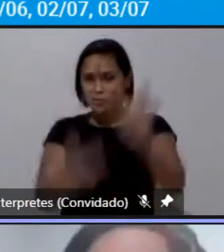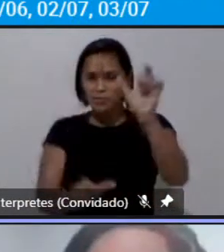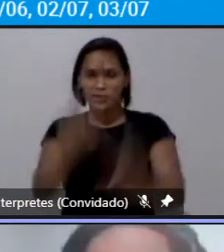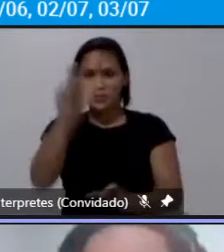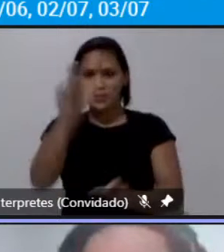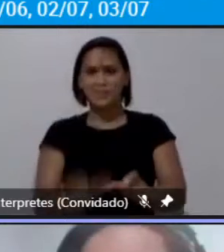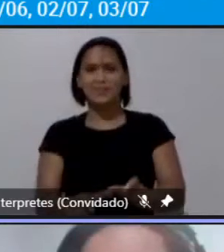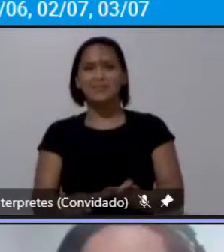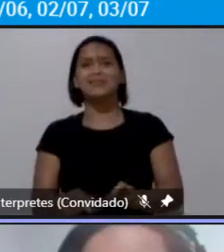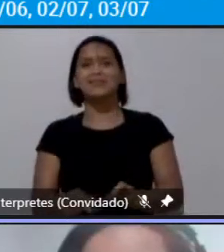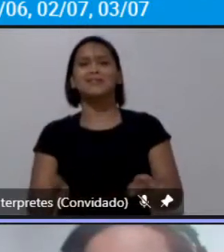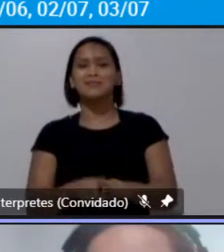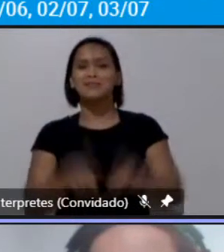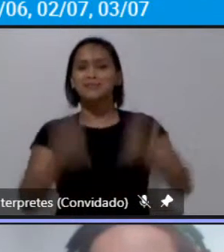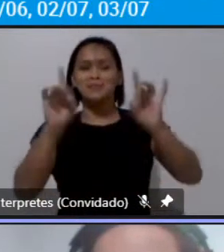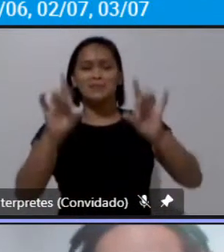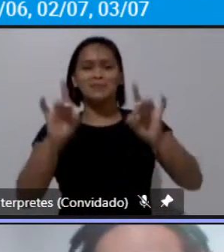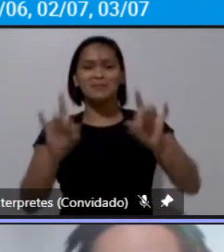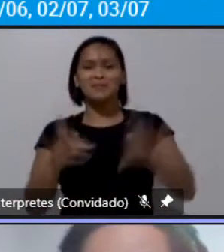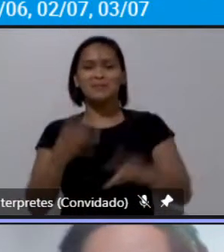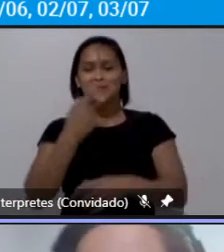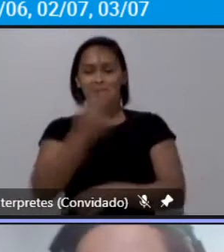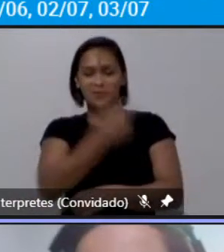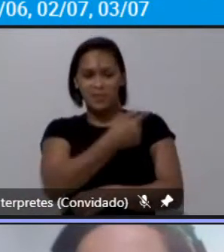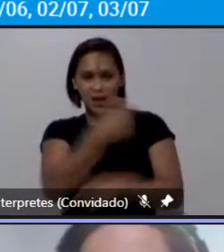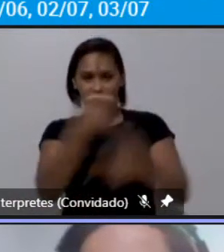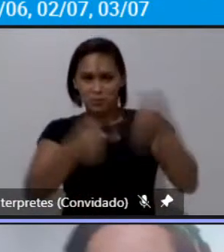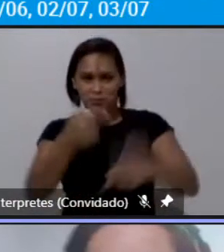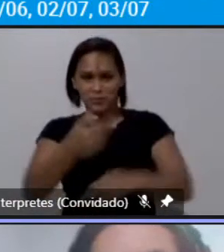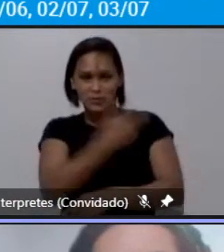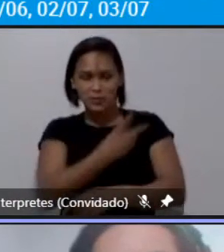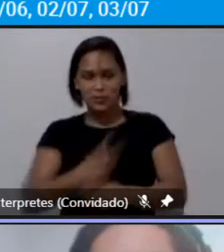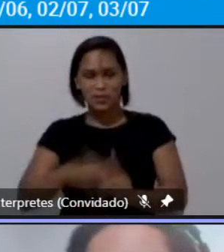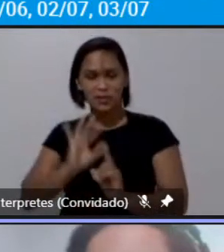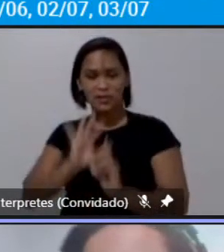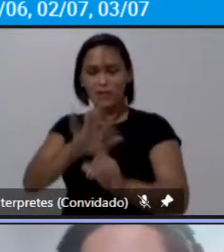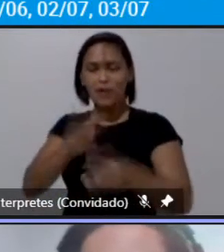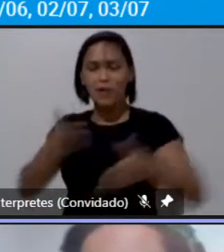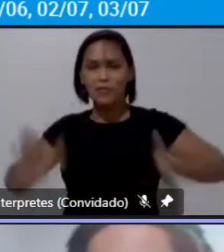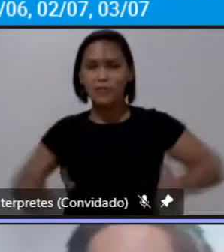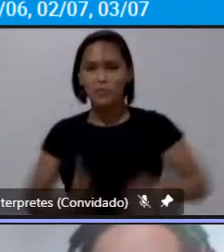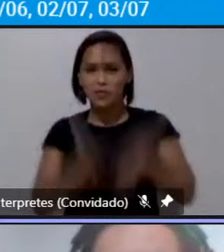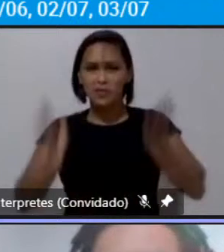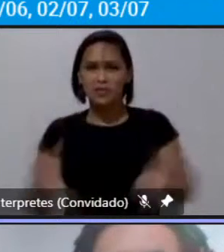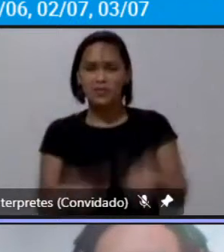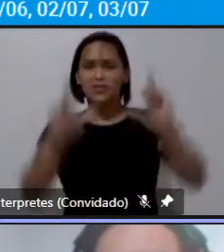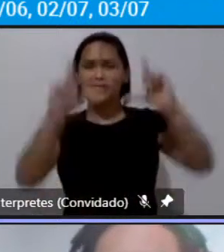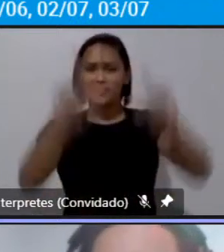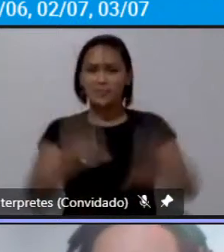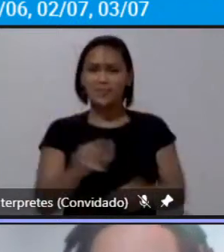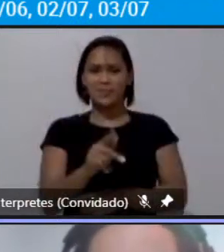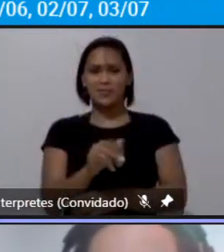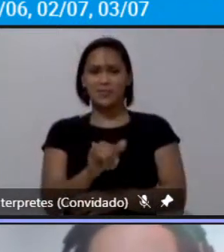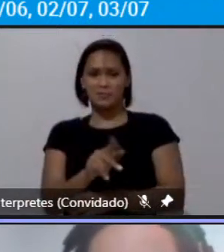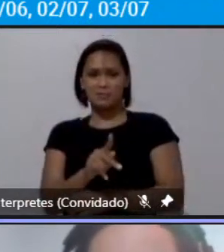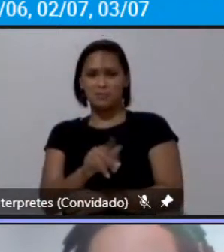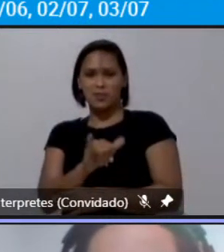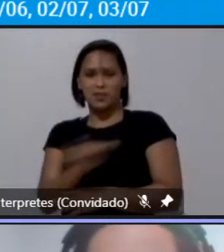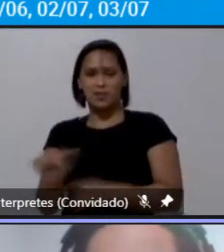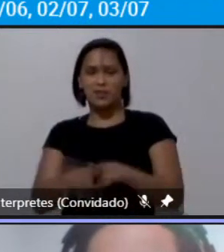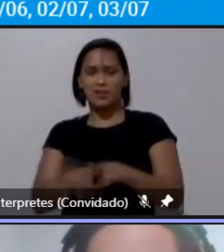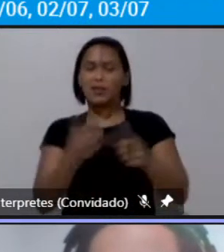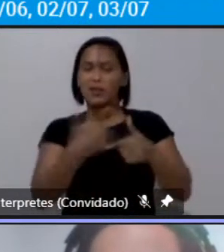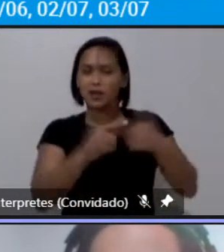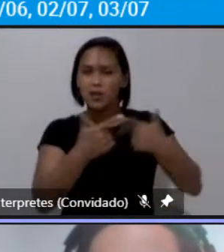as políticas de incentivo ao consumo com redução de IPI e outros